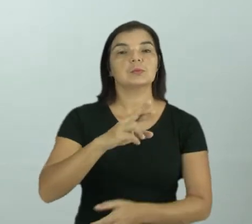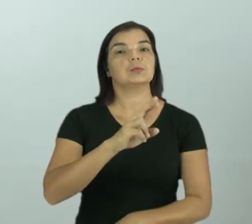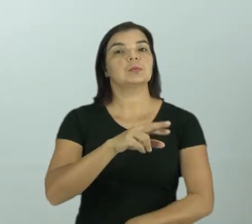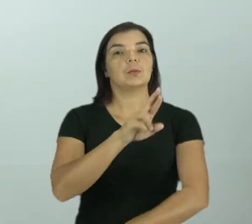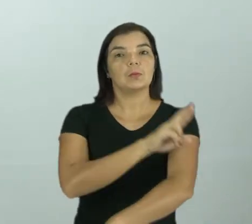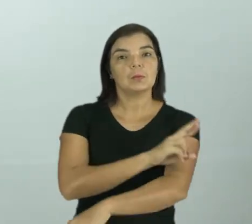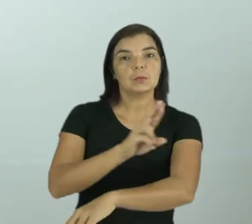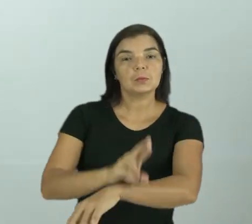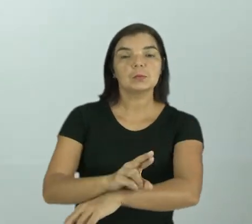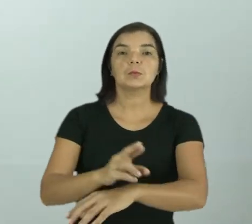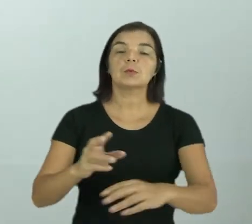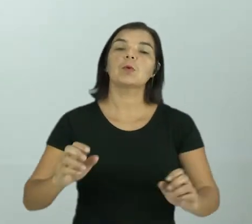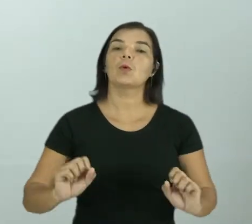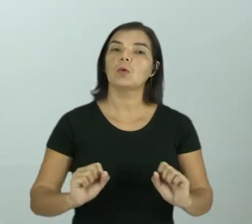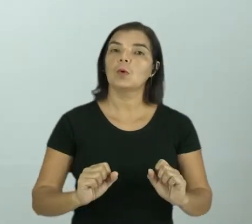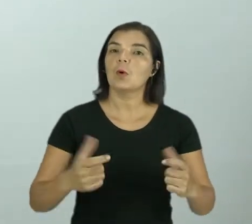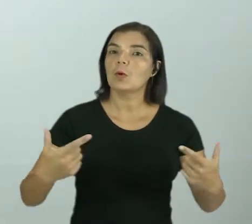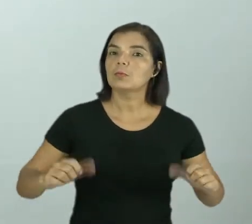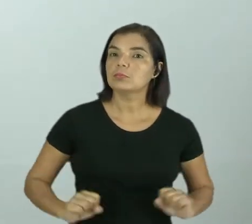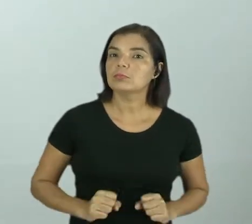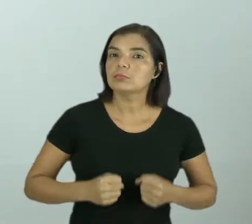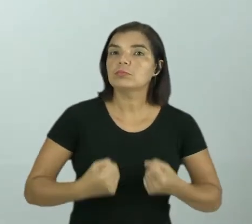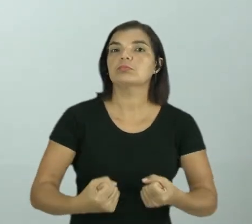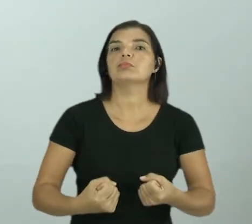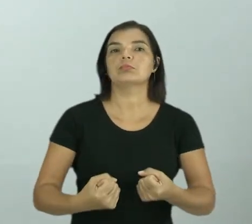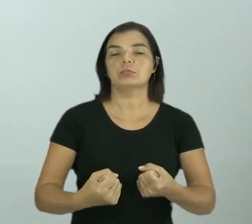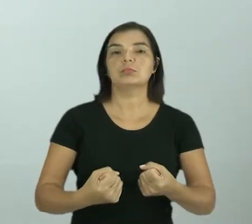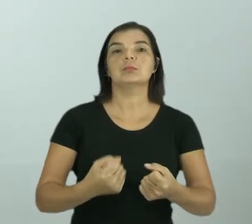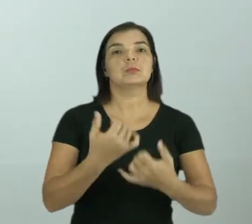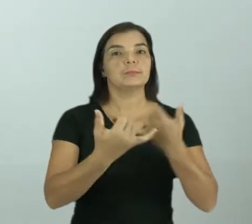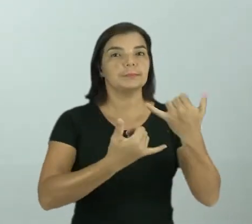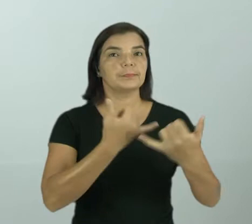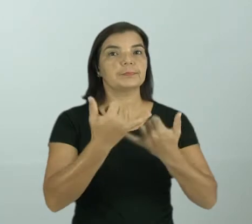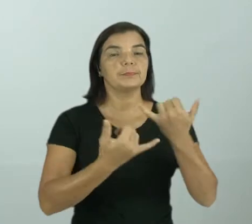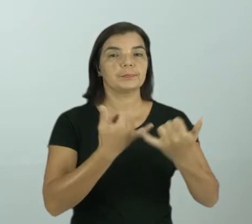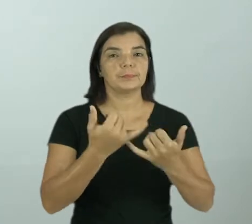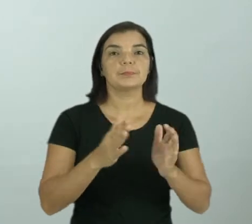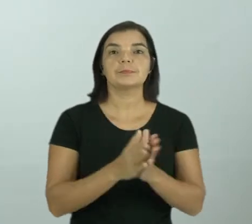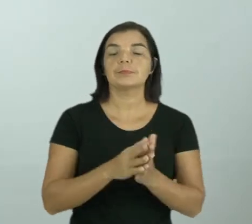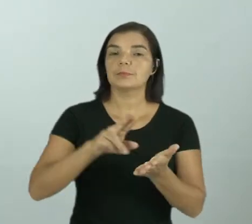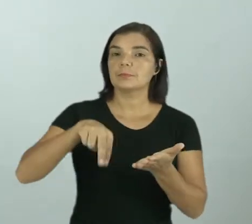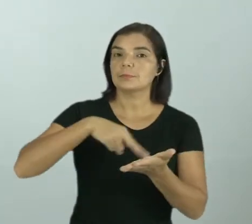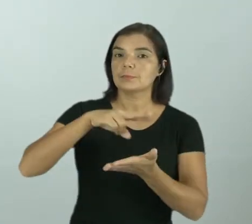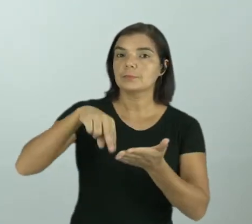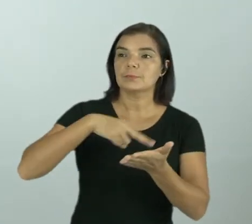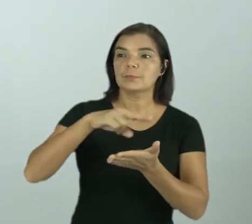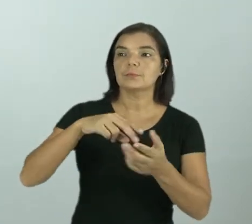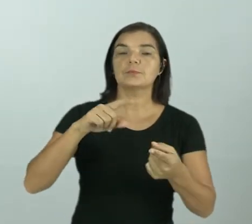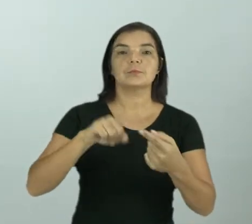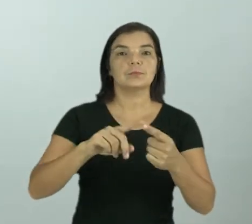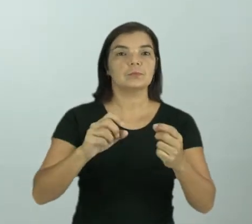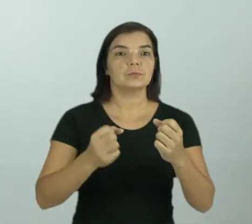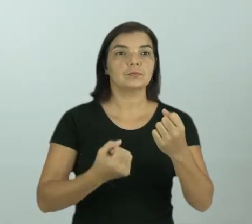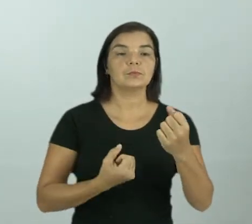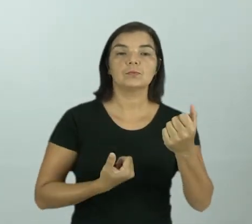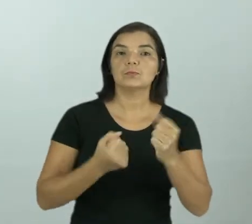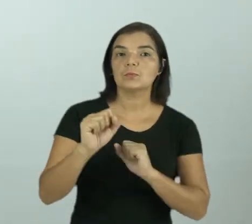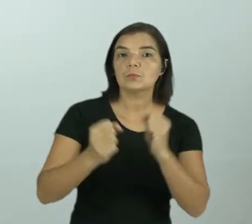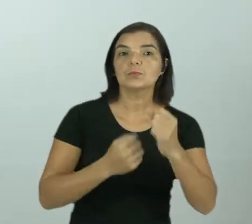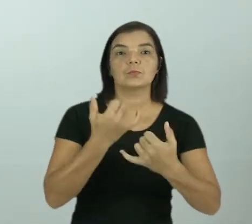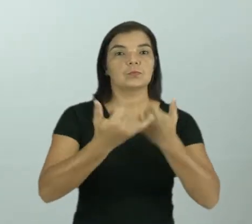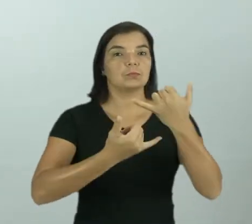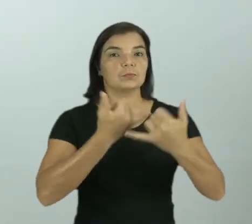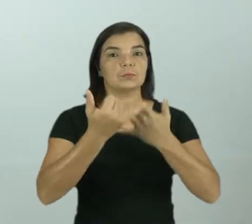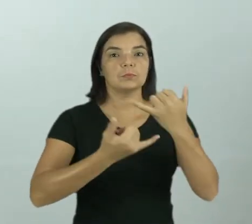Religião, luta e brincadeira. Então, dessa forma que eles estão dançando, eles estão lutando, eles estão